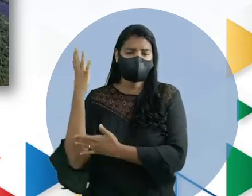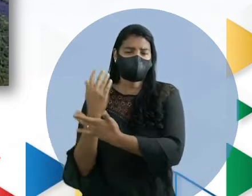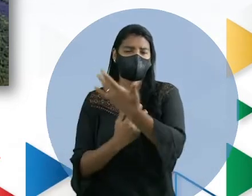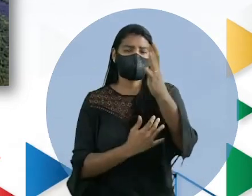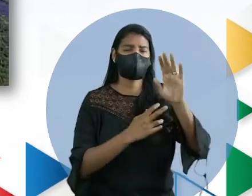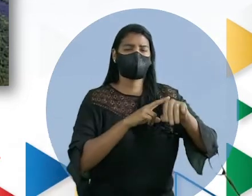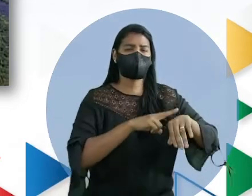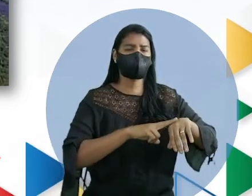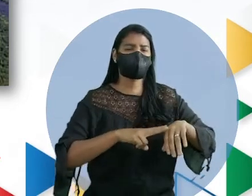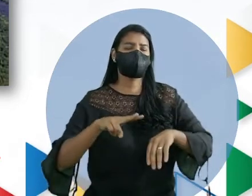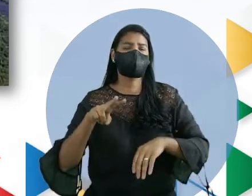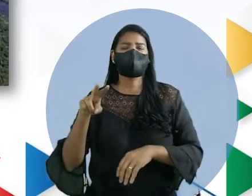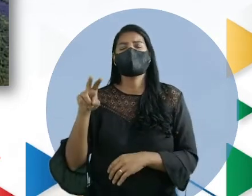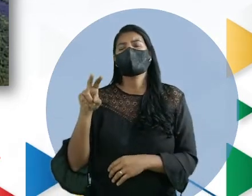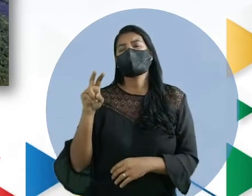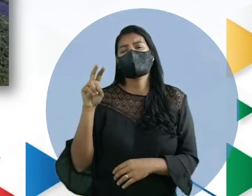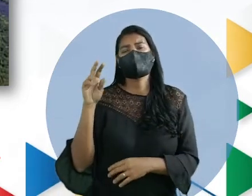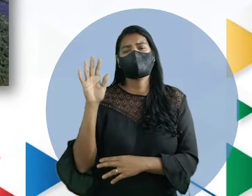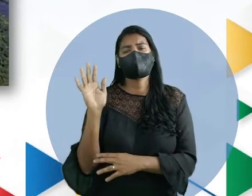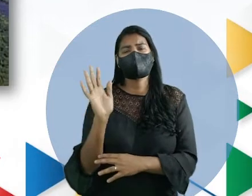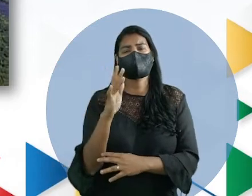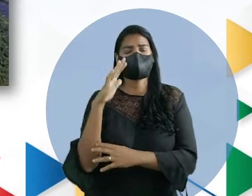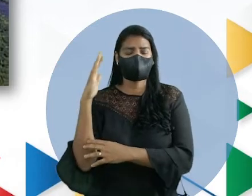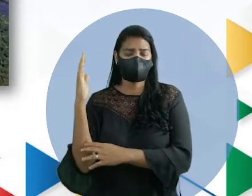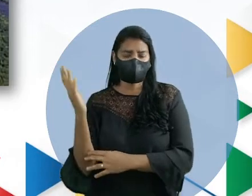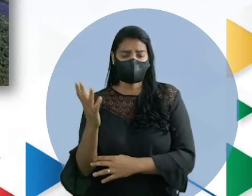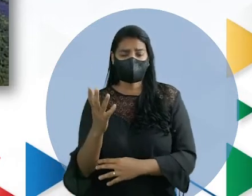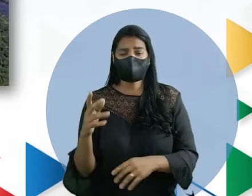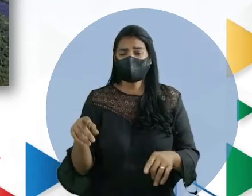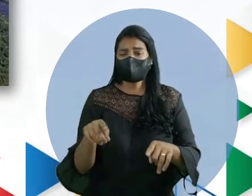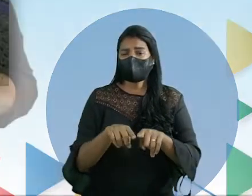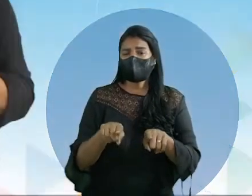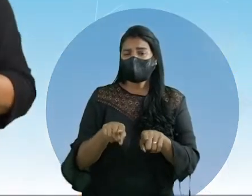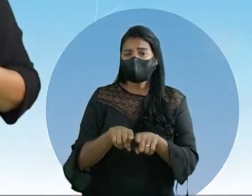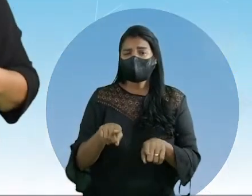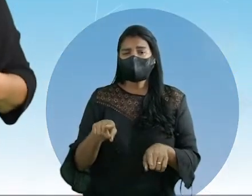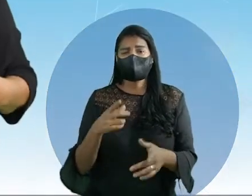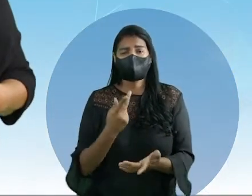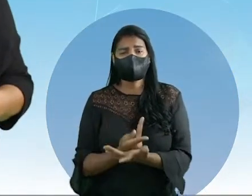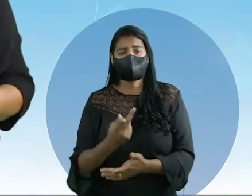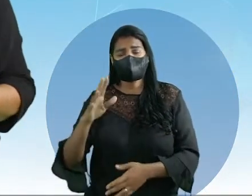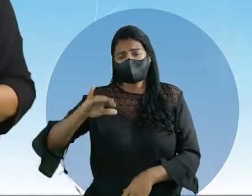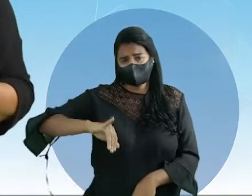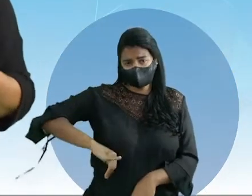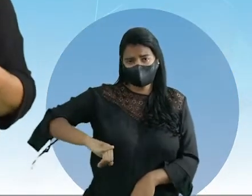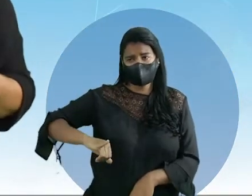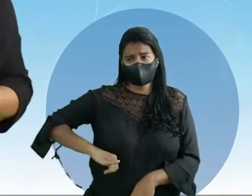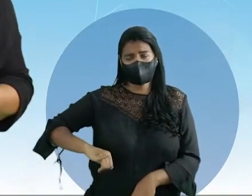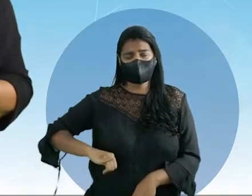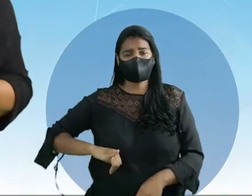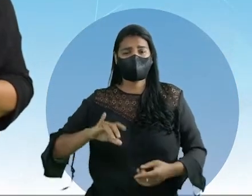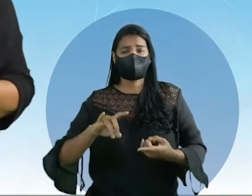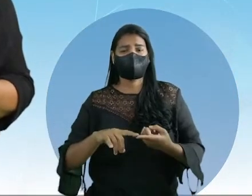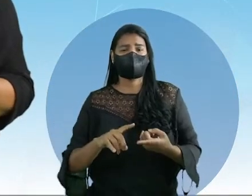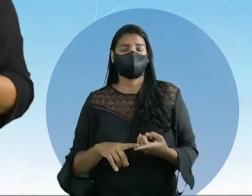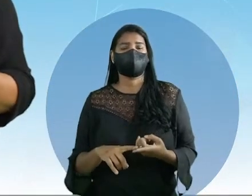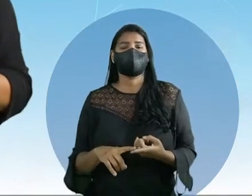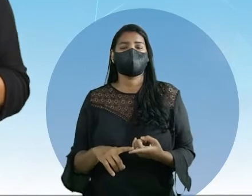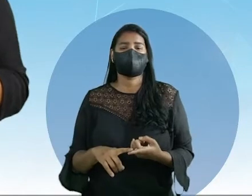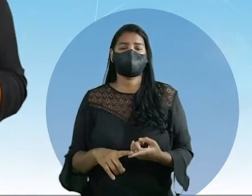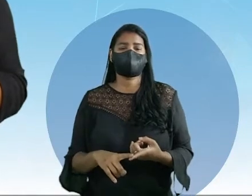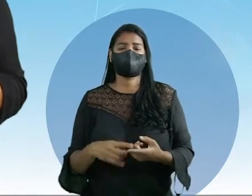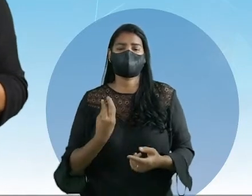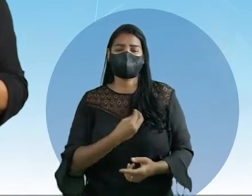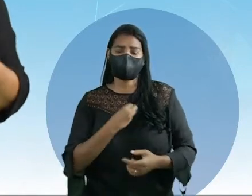com a fauna, com a flora. Mesmo assim, que sofreu um pouco, mas ela está